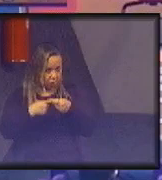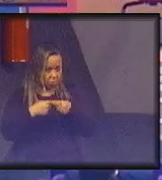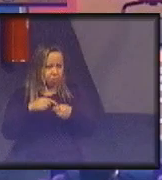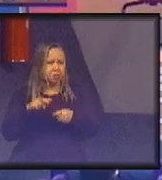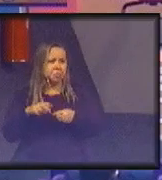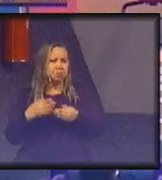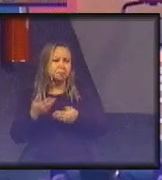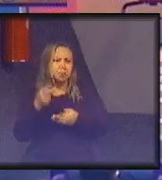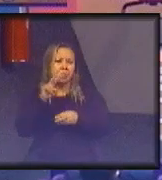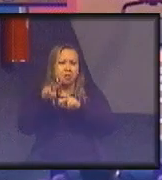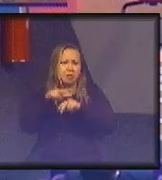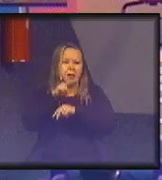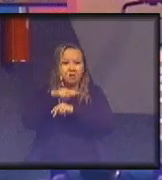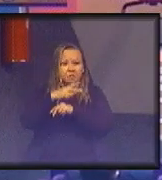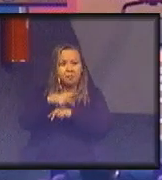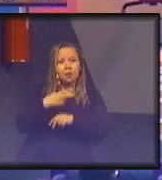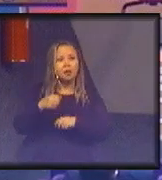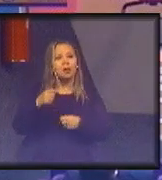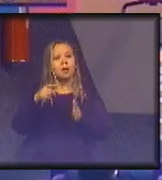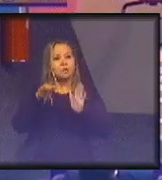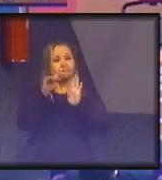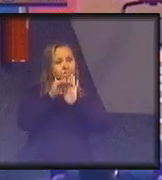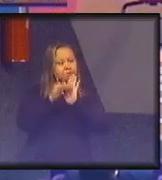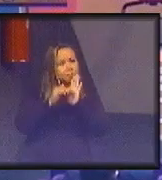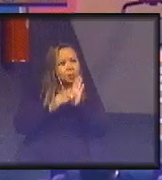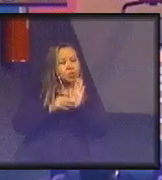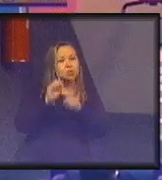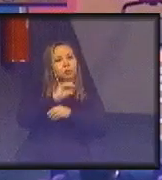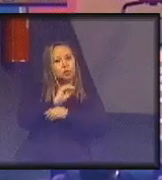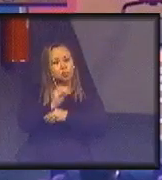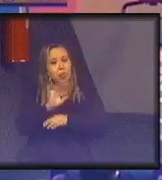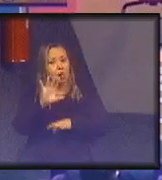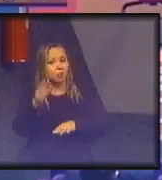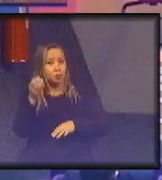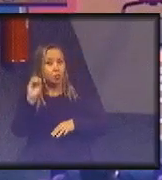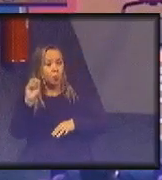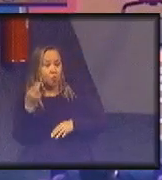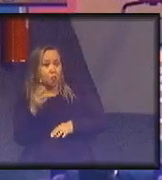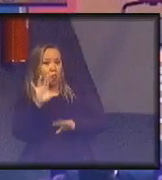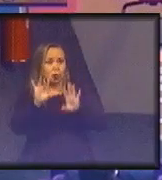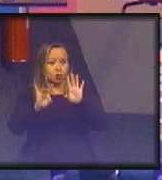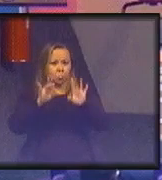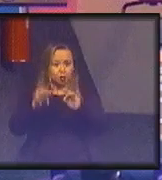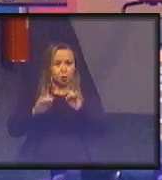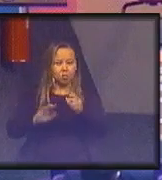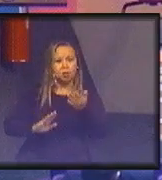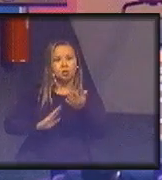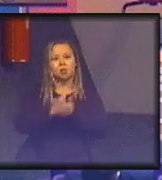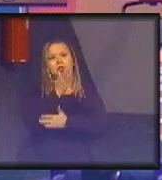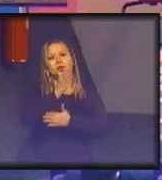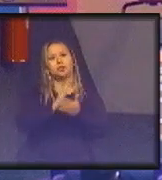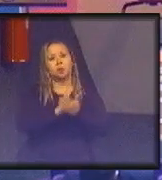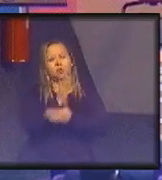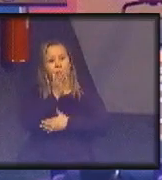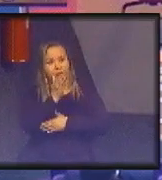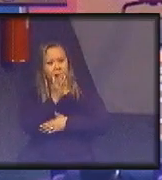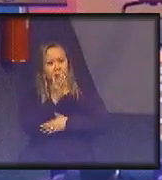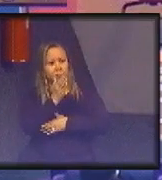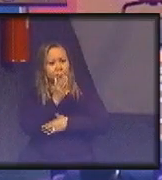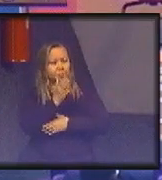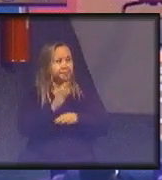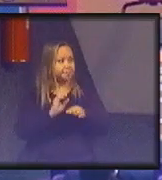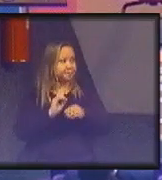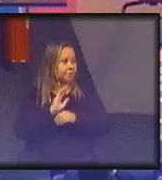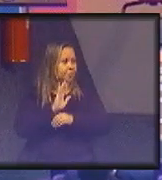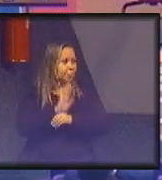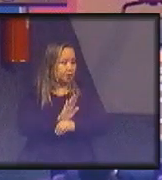medidas de mitigação ou de escolha de autorização ou não de determinadas atividades. Vou contar para vocês, quando